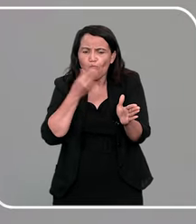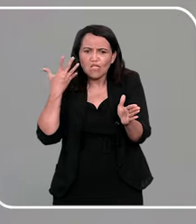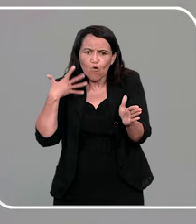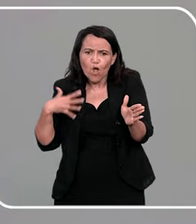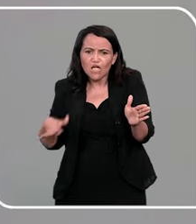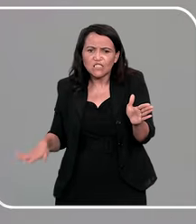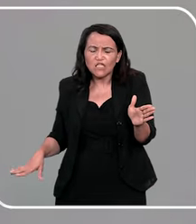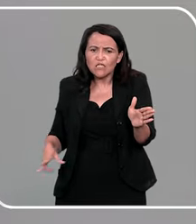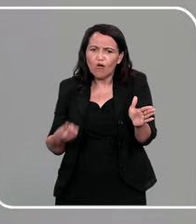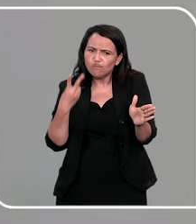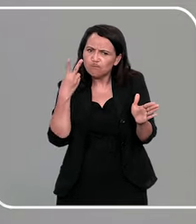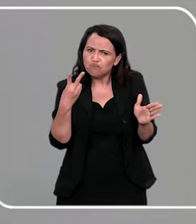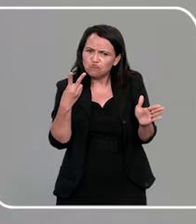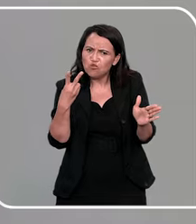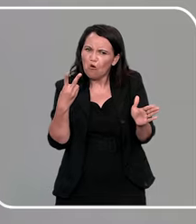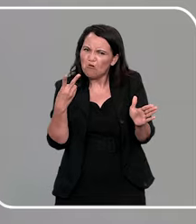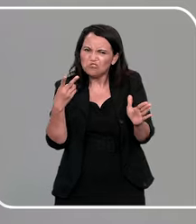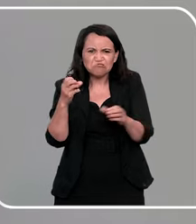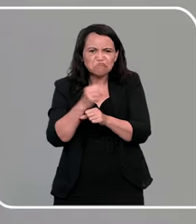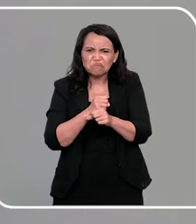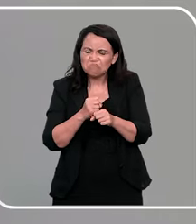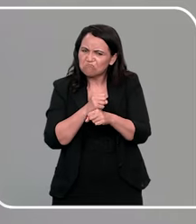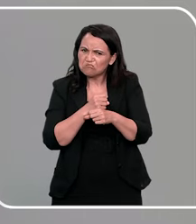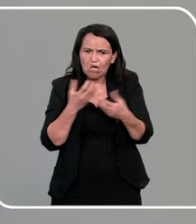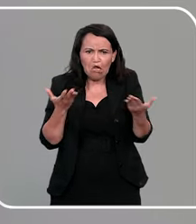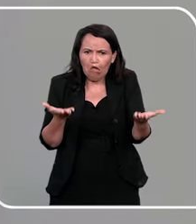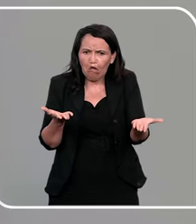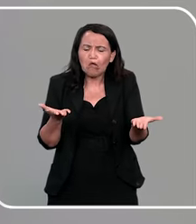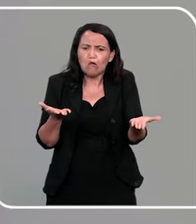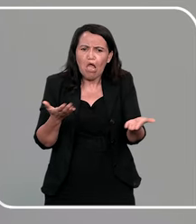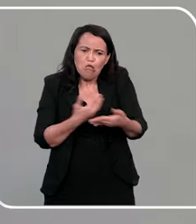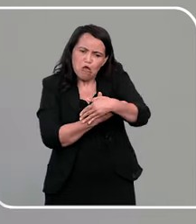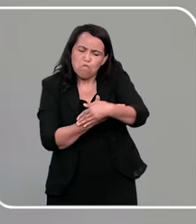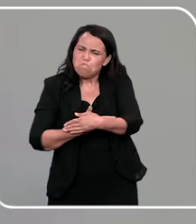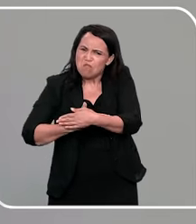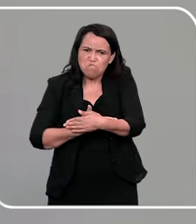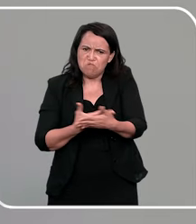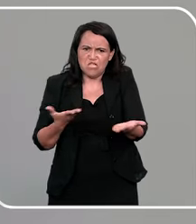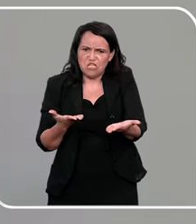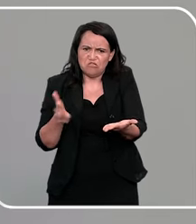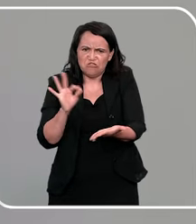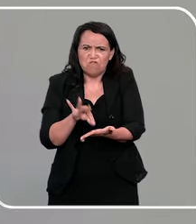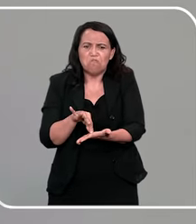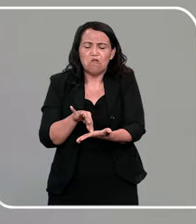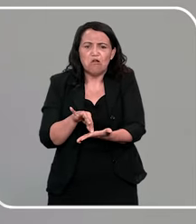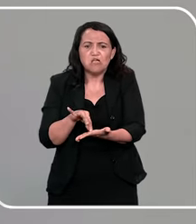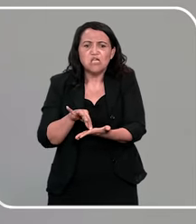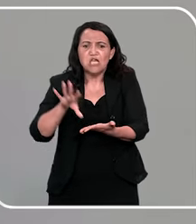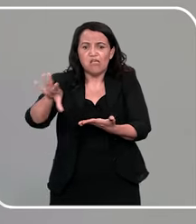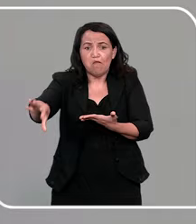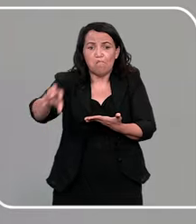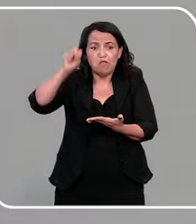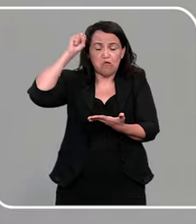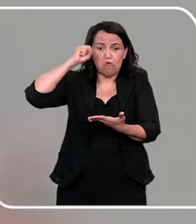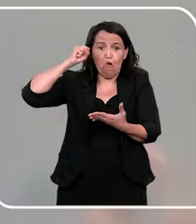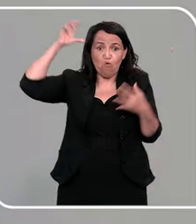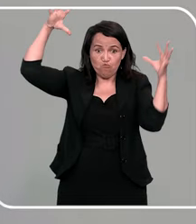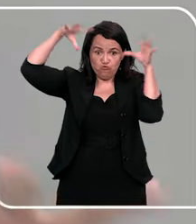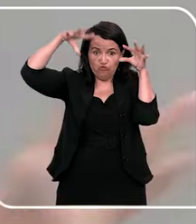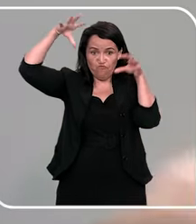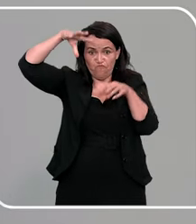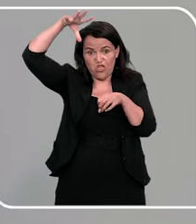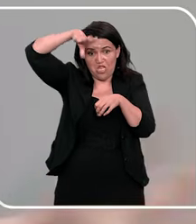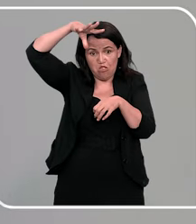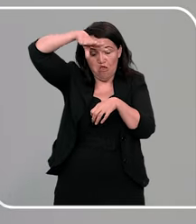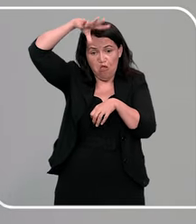máximo dois anos de idade. Era bebê, praticamente. Ele pegou um daqueles chuveiros que tem,